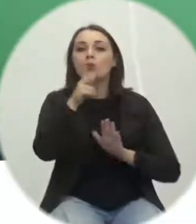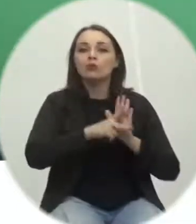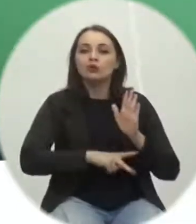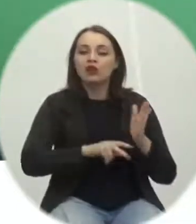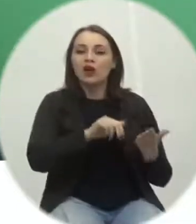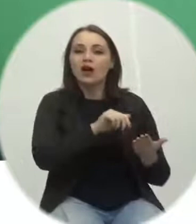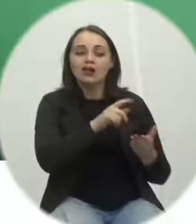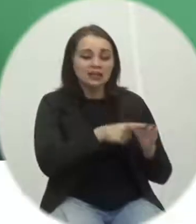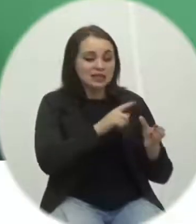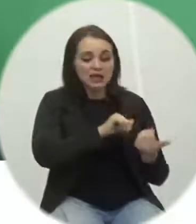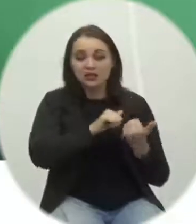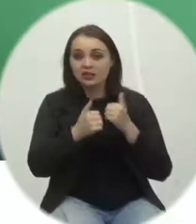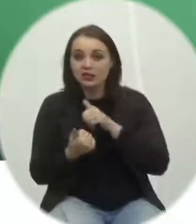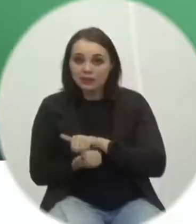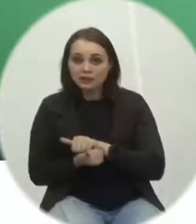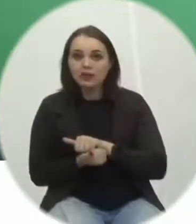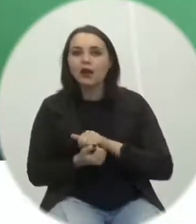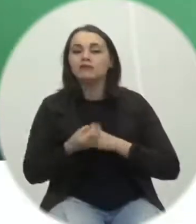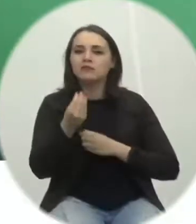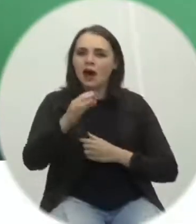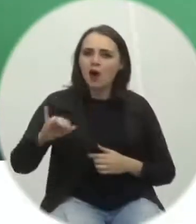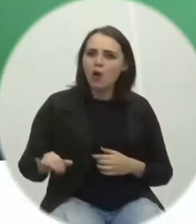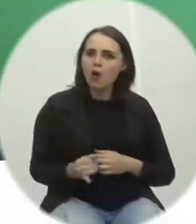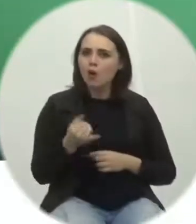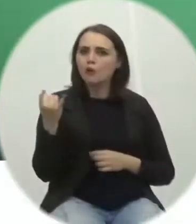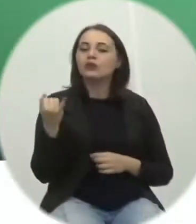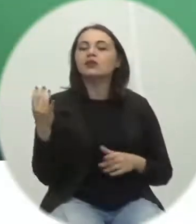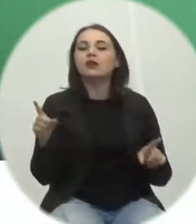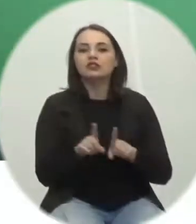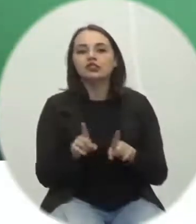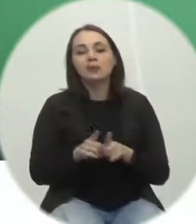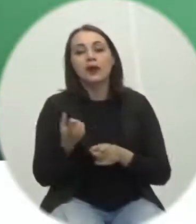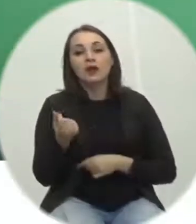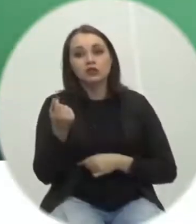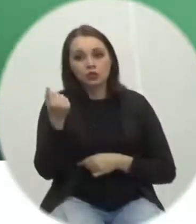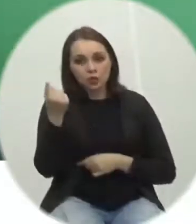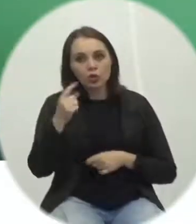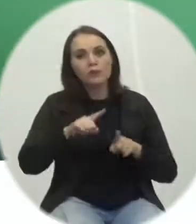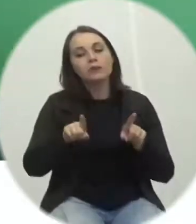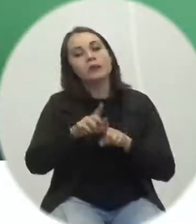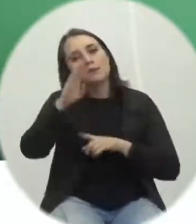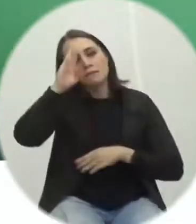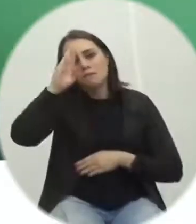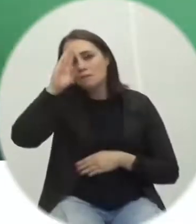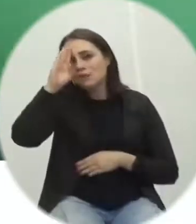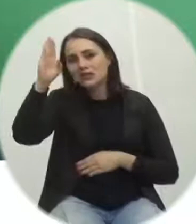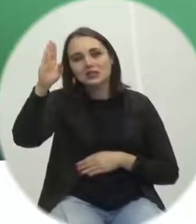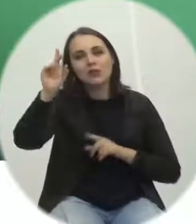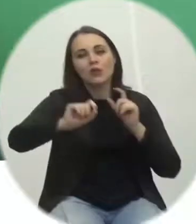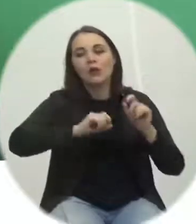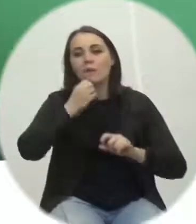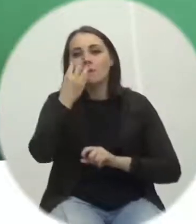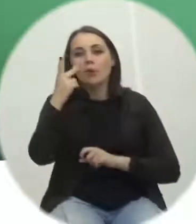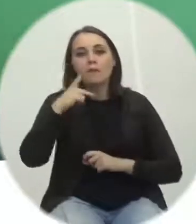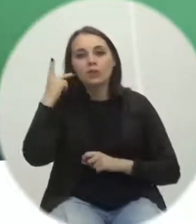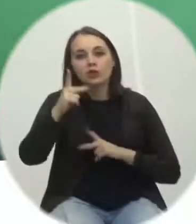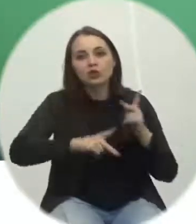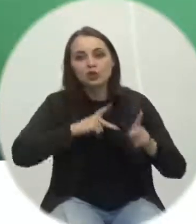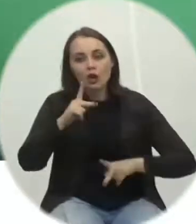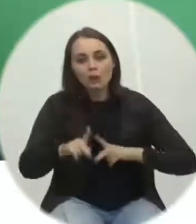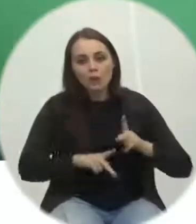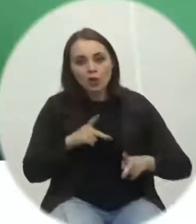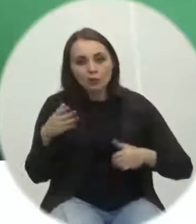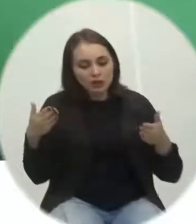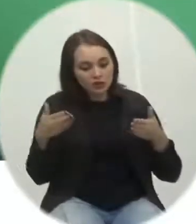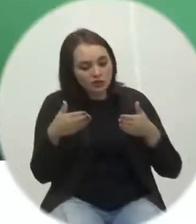adequar o município, oferecer a oportunidade também de economia, mas principalmente de boas políticas públicas, baseadas